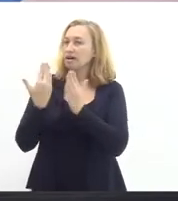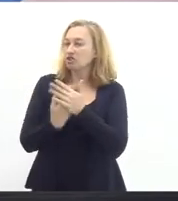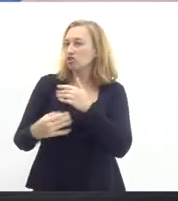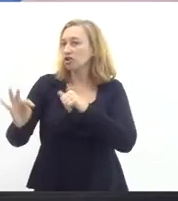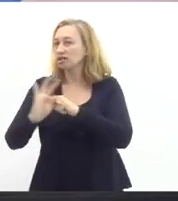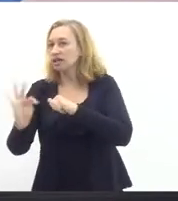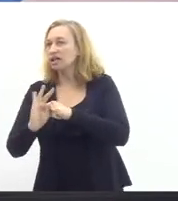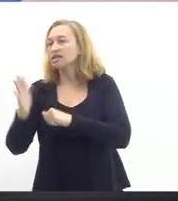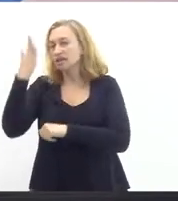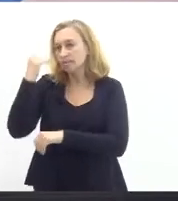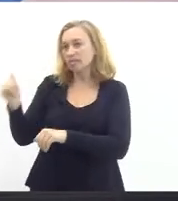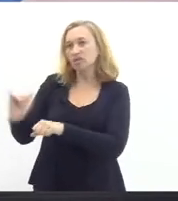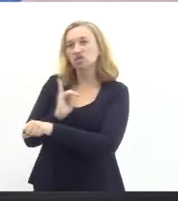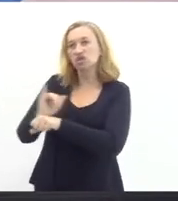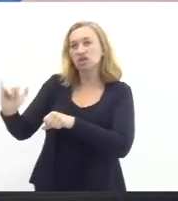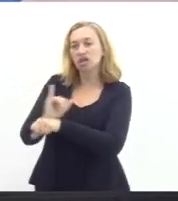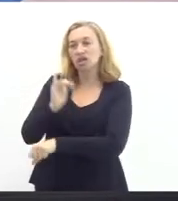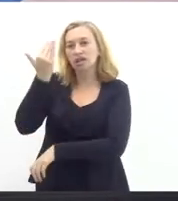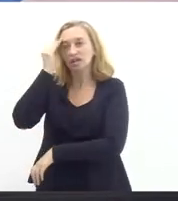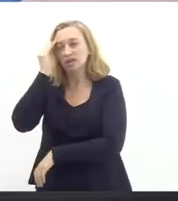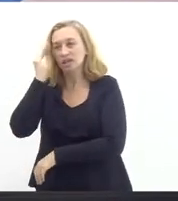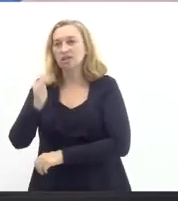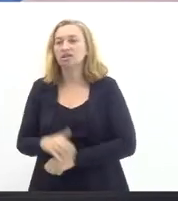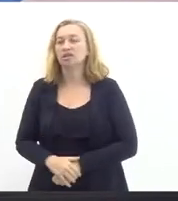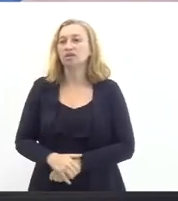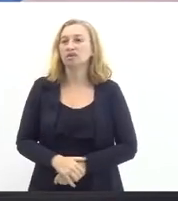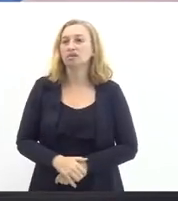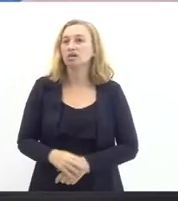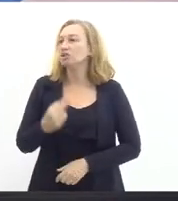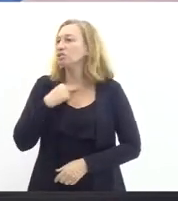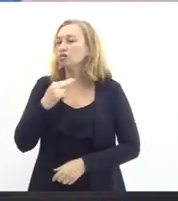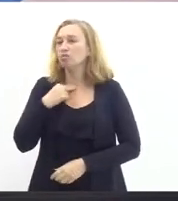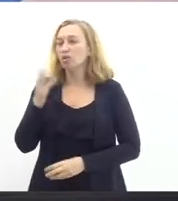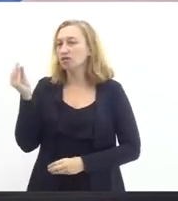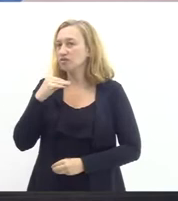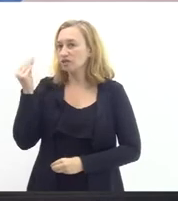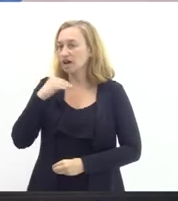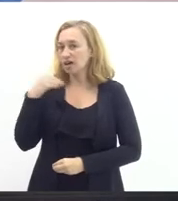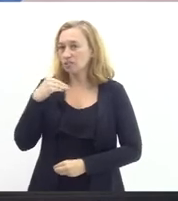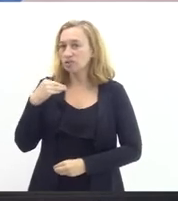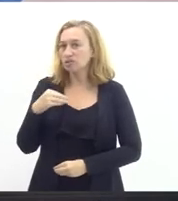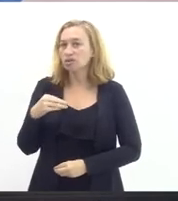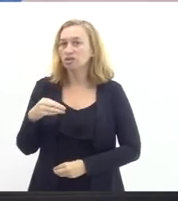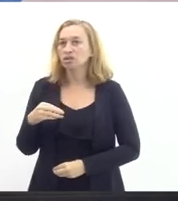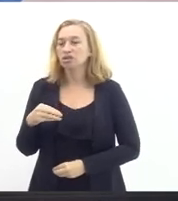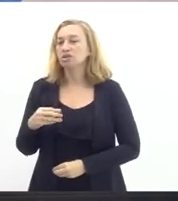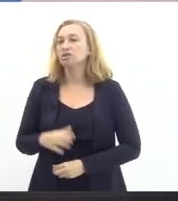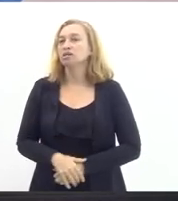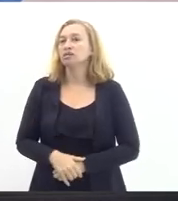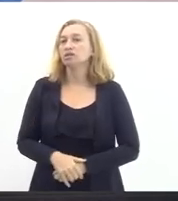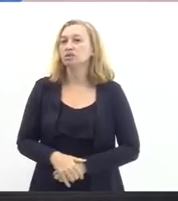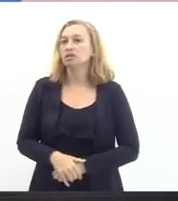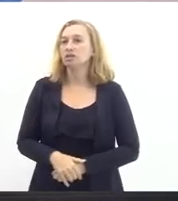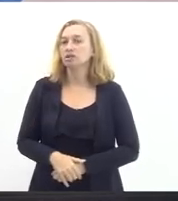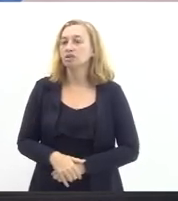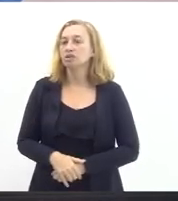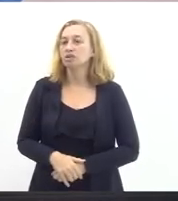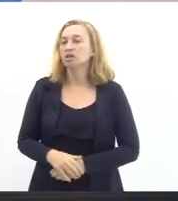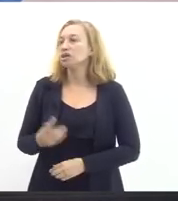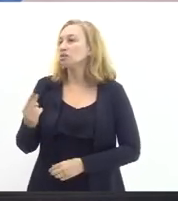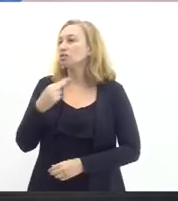estratégica e a gente entende que ela não pode se enfraquecer ela não pode ser desidratada ela não pode ser